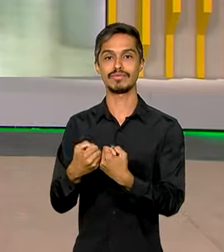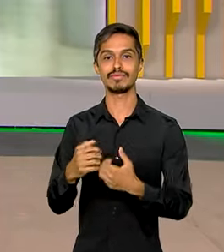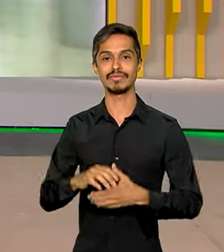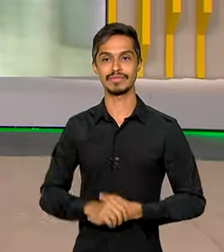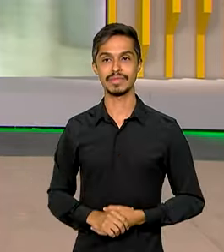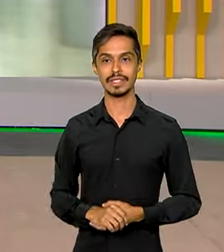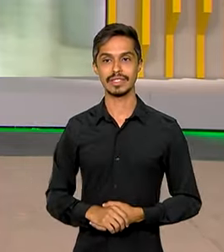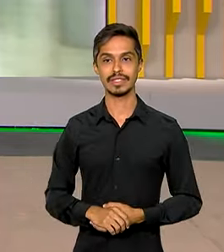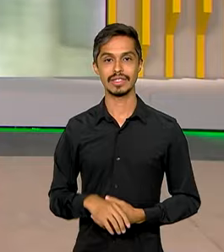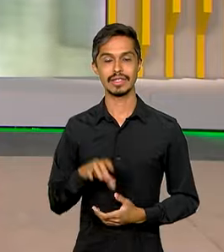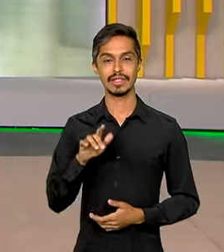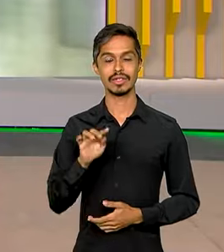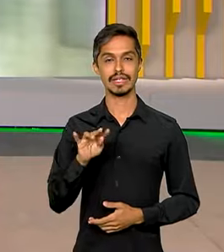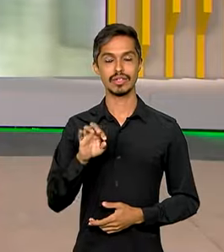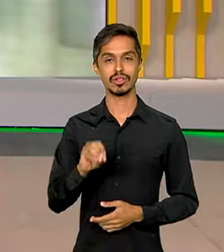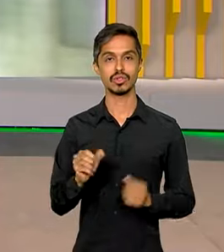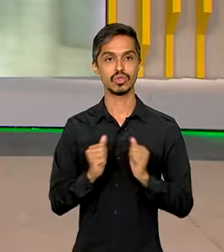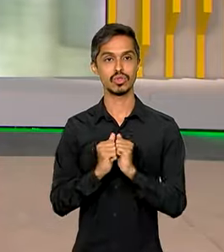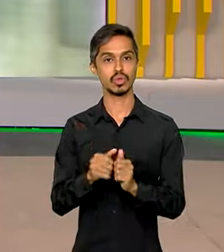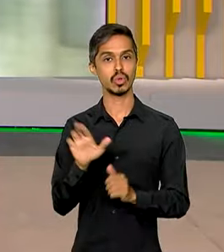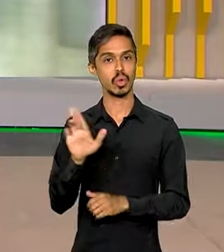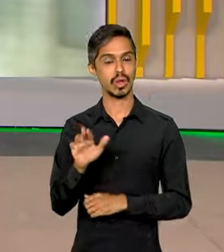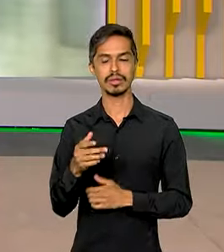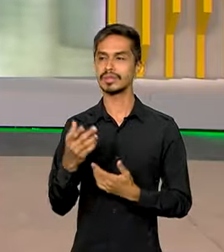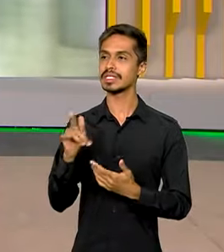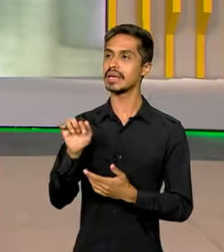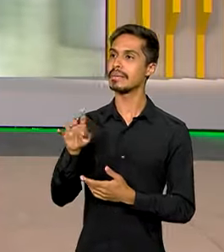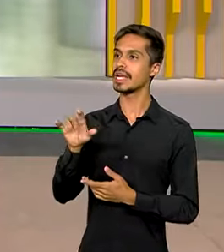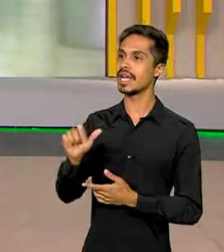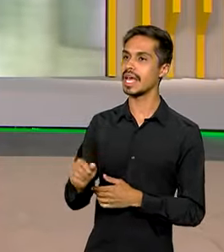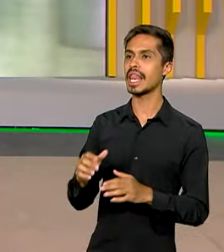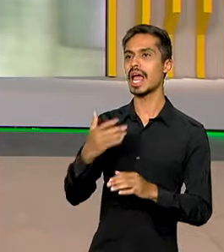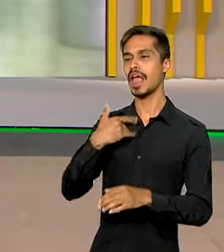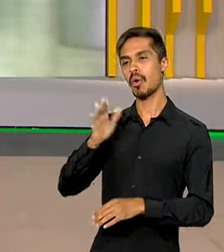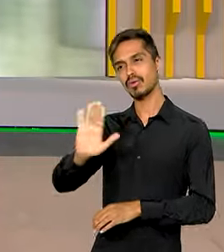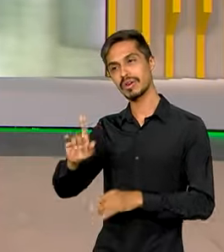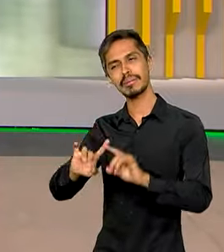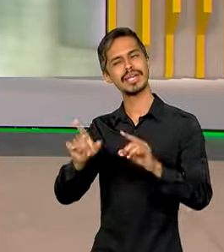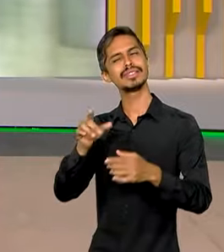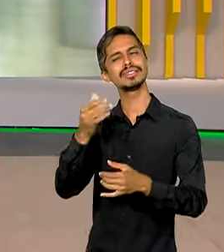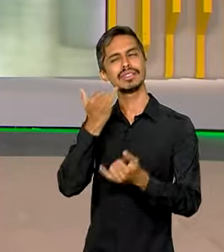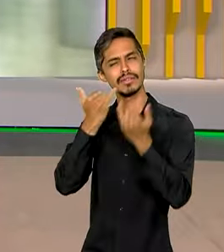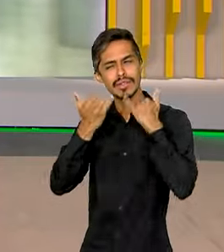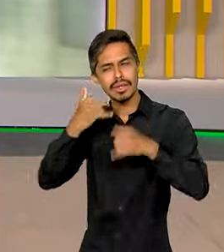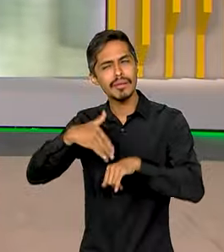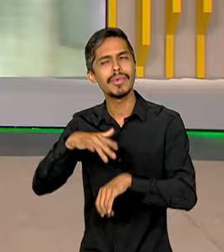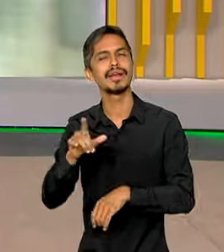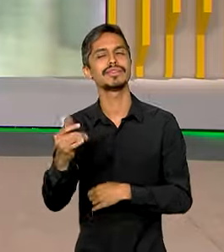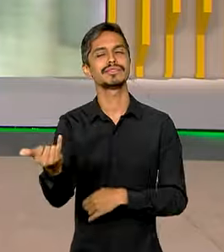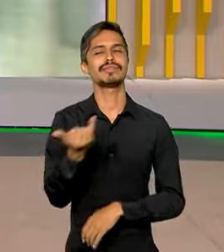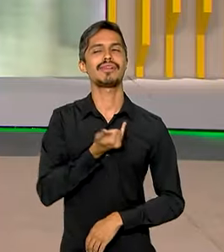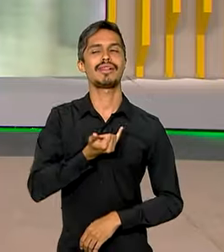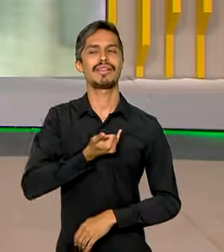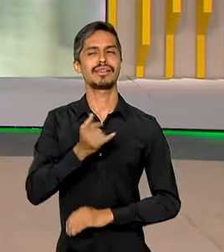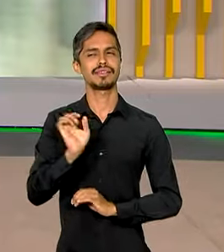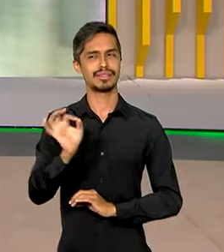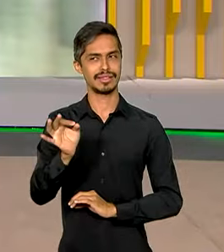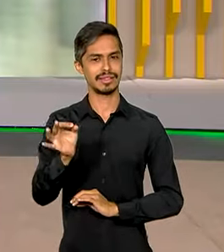Saúde, Tedros Adhanom, com o presidente Lula. Gabriela, eu me despeço de você, mas você sempre tem alguma coisinha a mais para contar para a gente, não é?